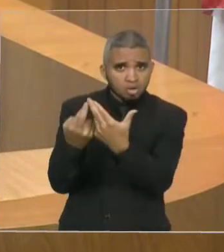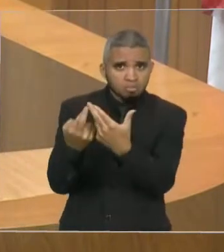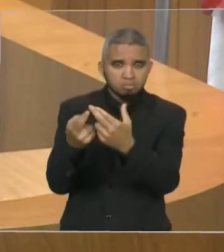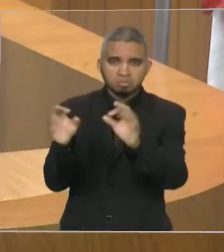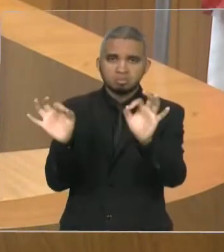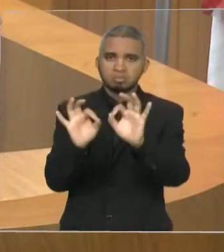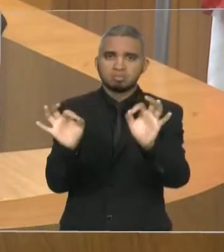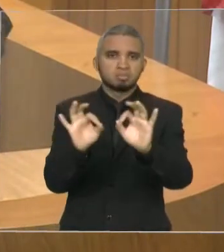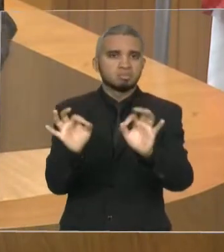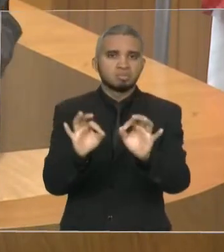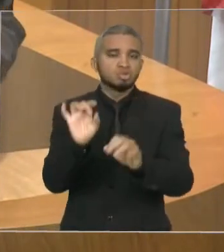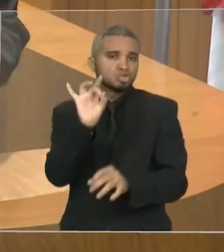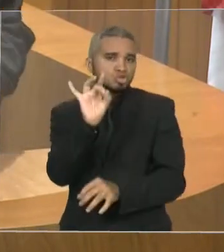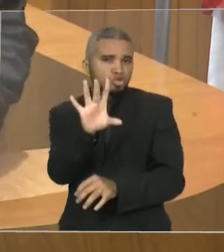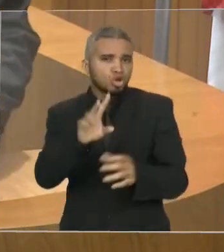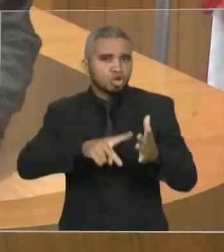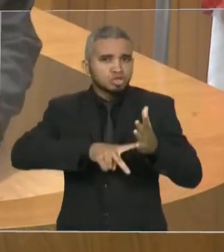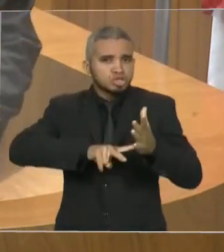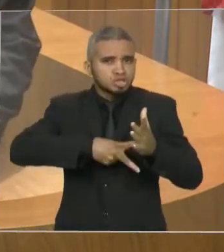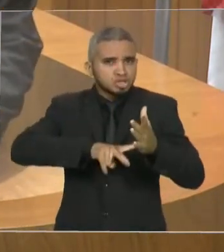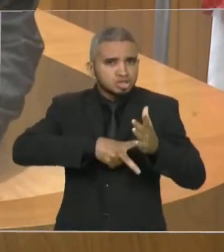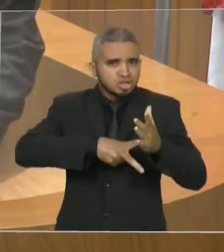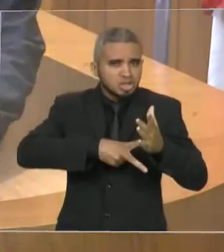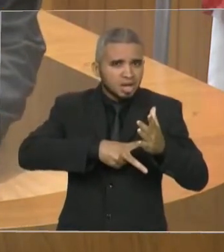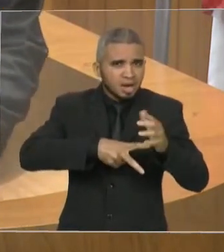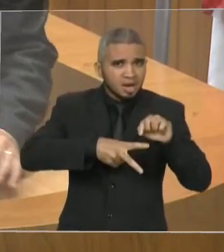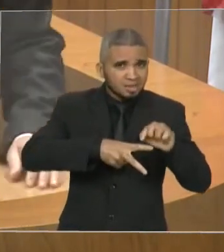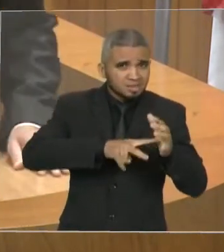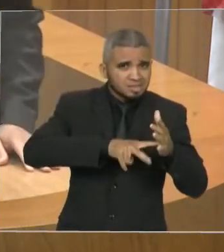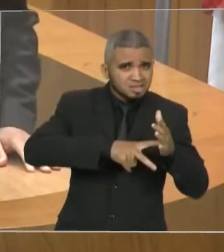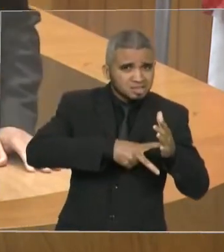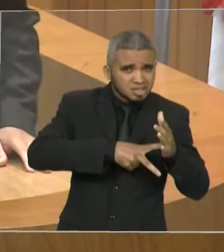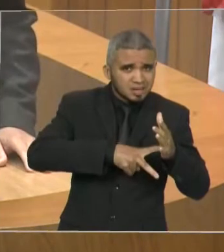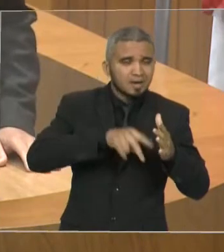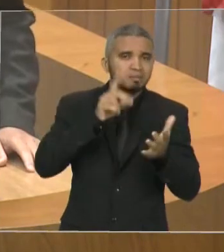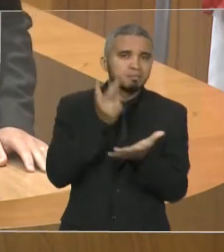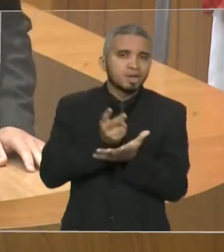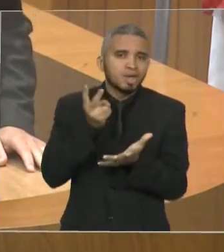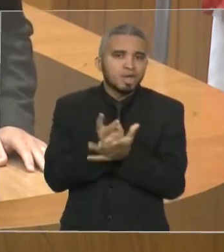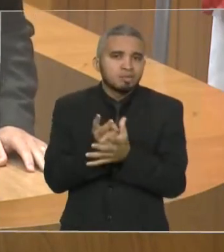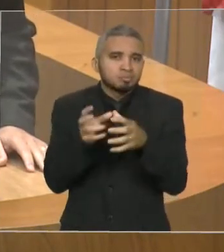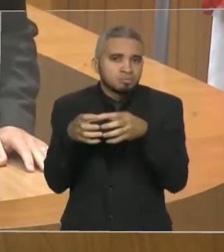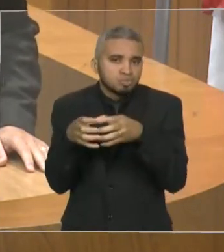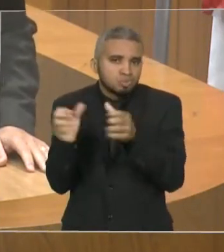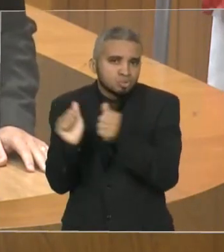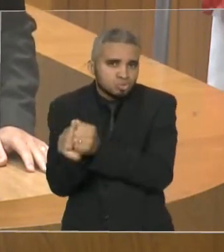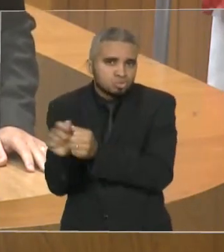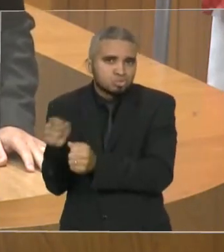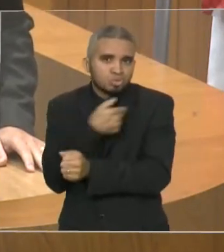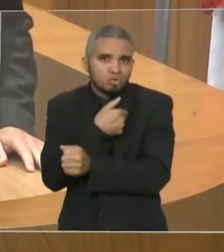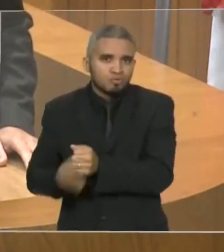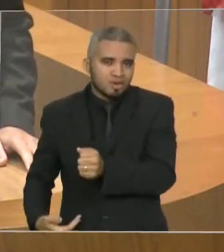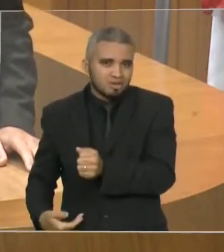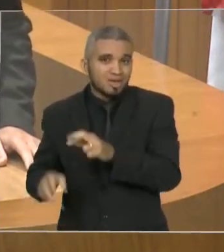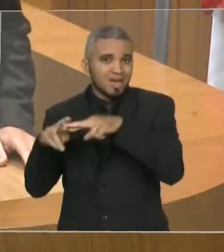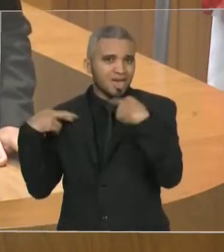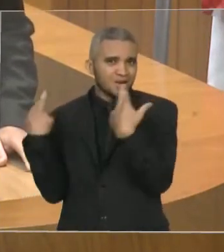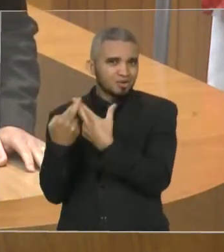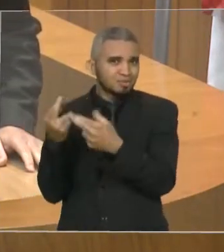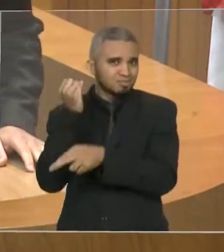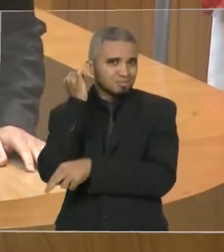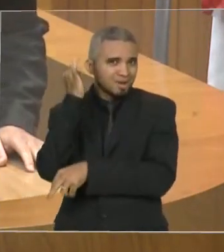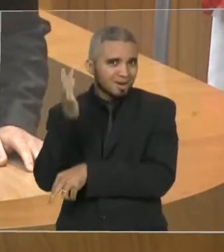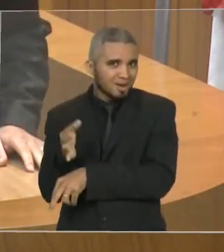cúpula entre um sindicato que é dirigido pelo mesmo partido do governador que se reuniu às altas horas da noite para